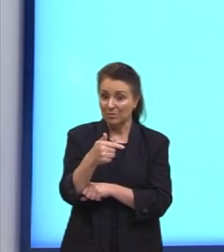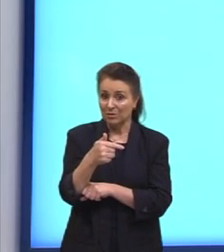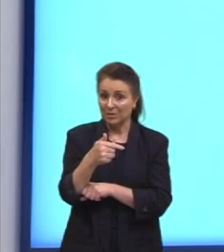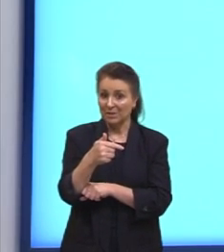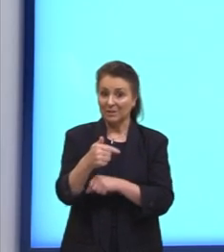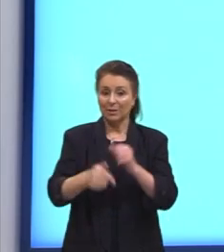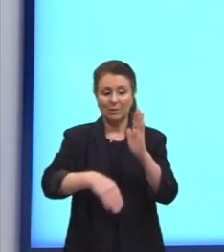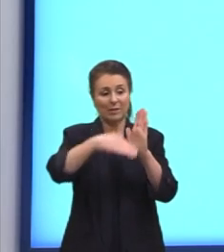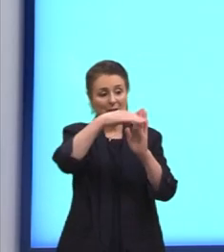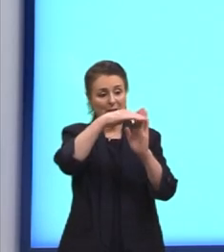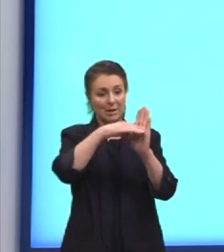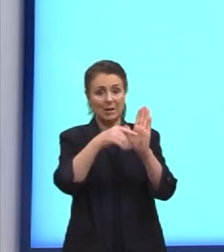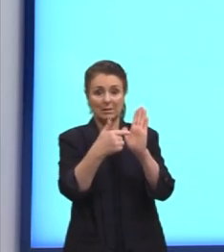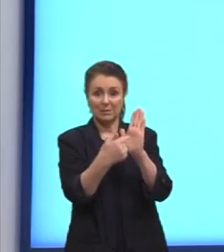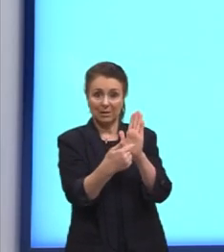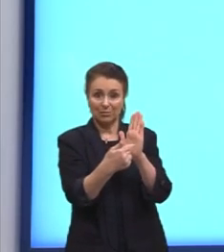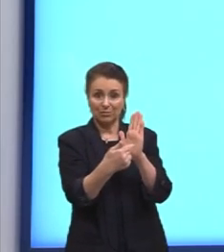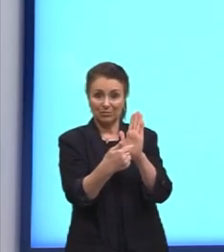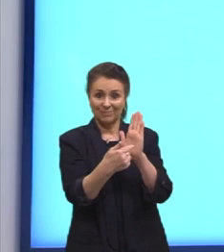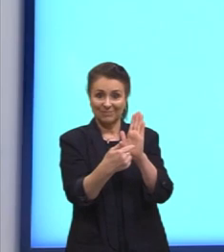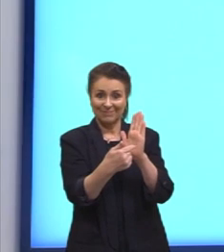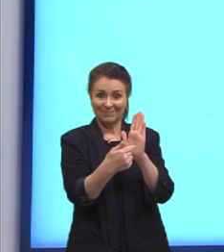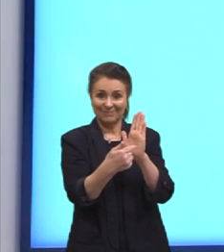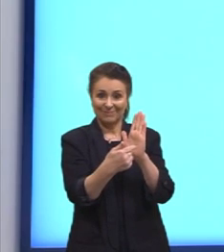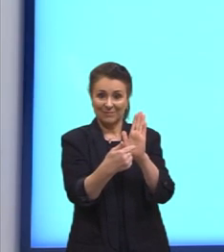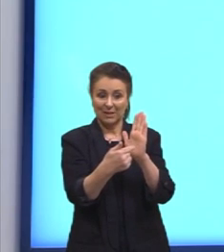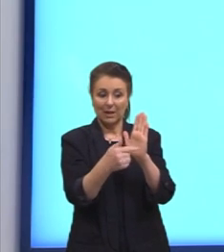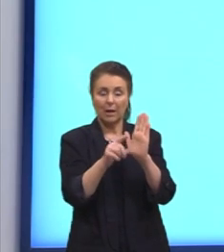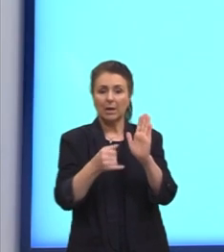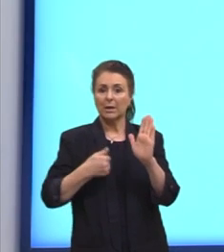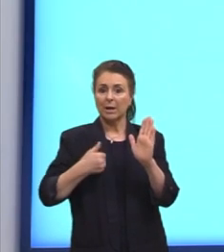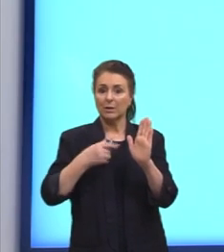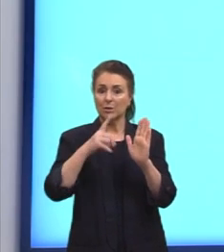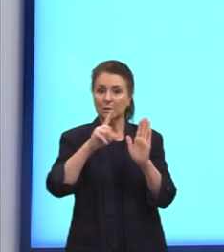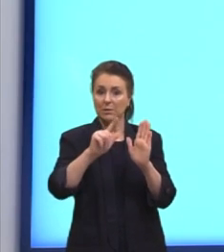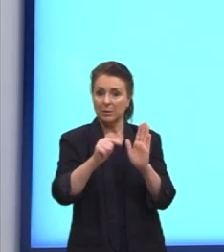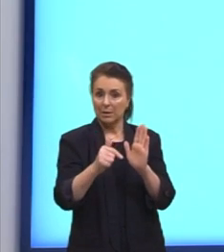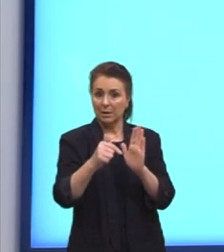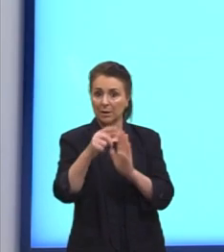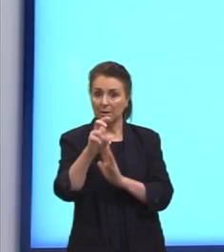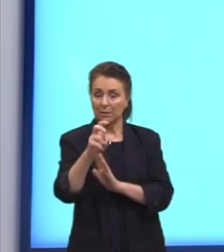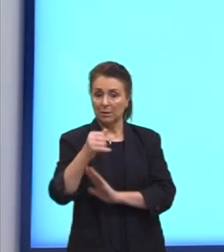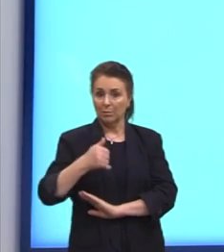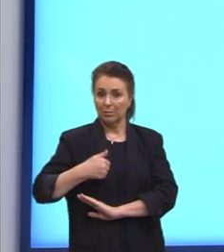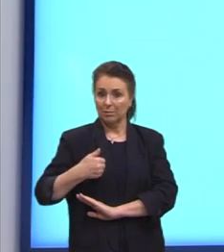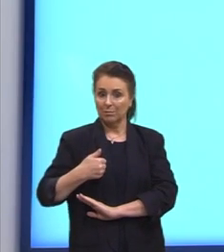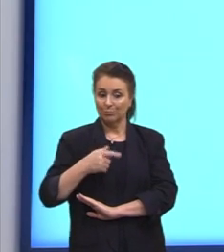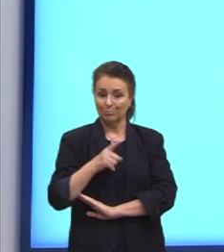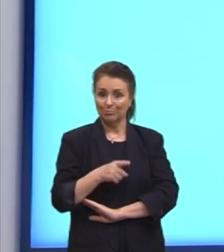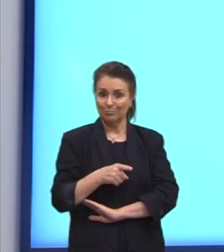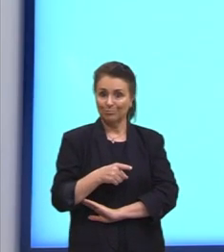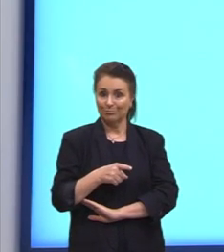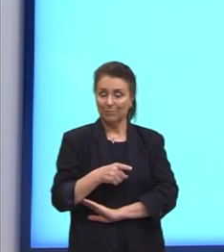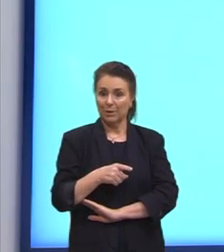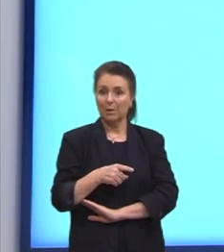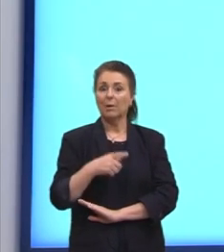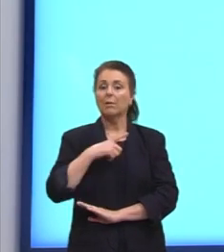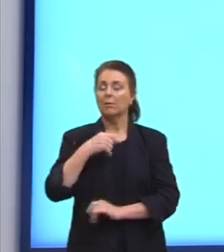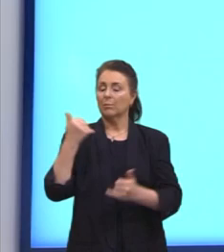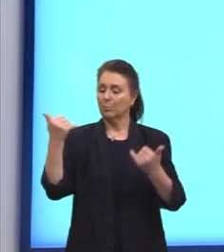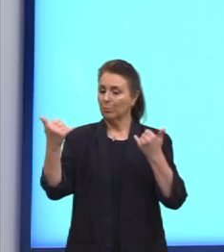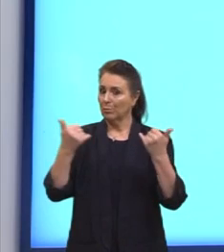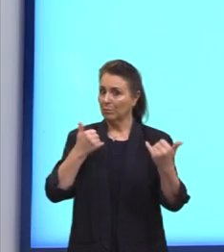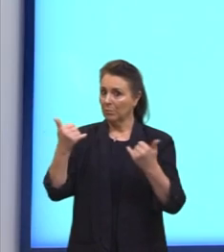consegue ver que ele tem ali 75 anos. Então, vamos lá, gente. Nós temos ali todas as informações,